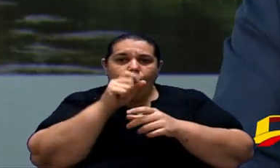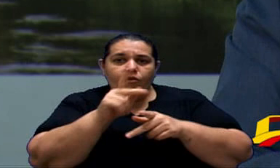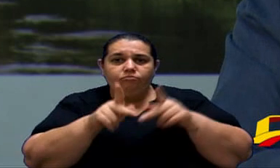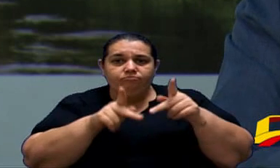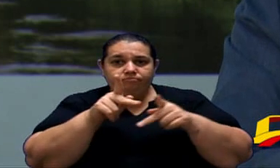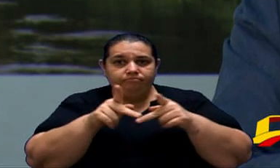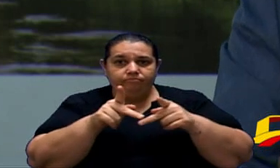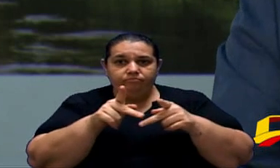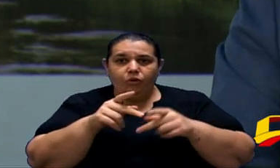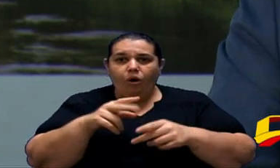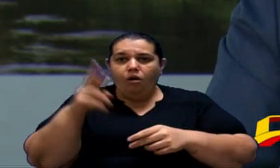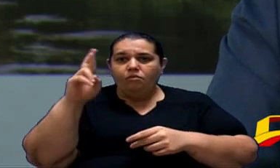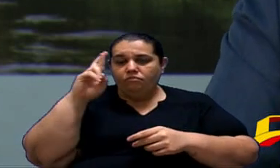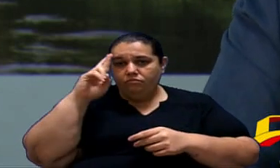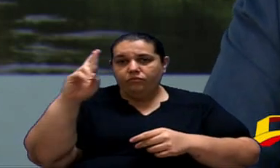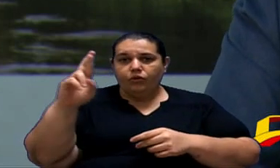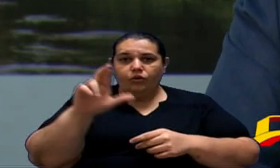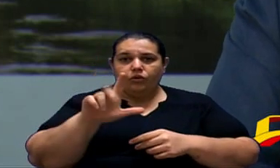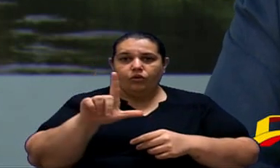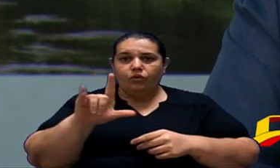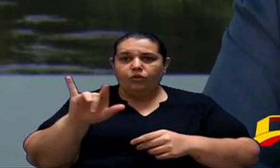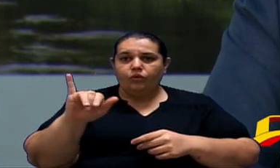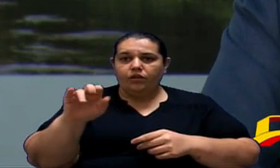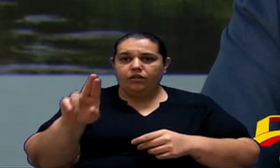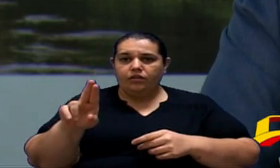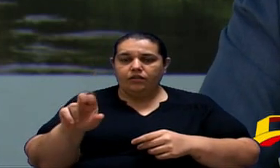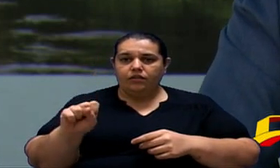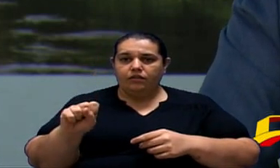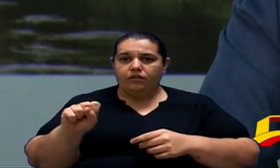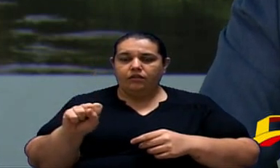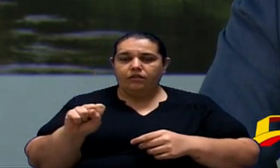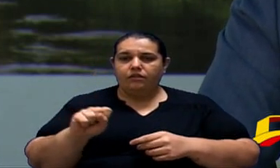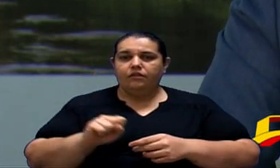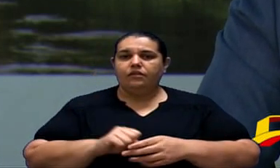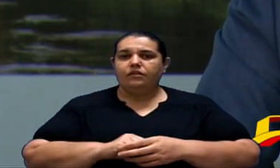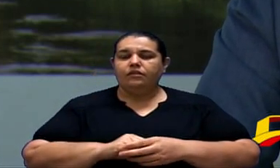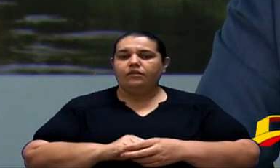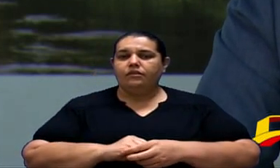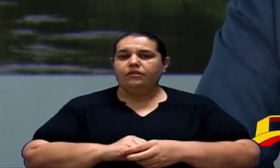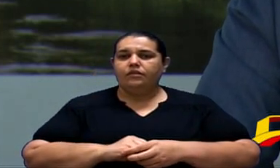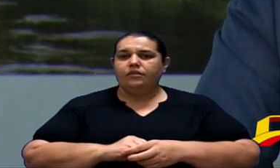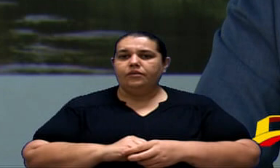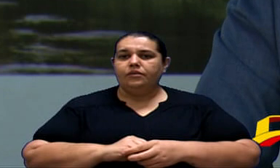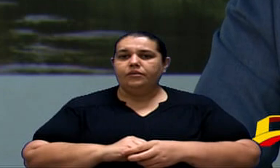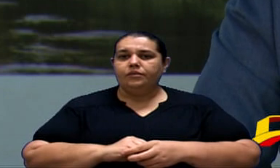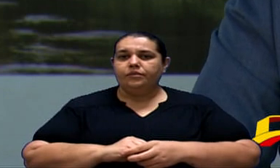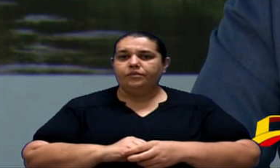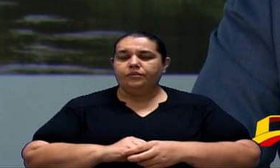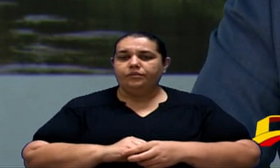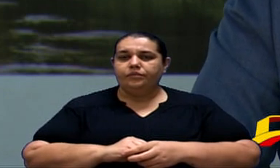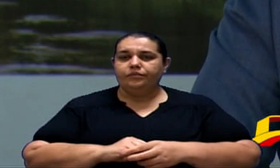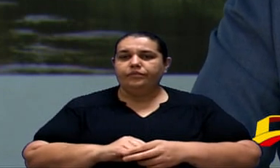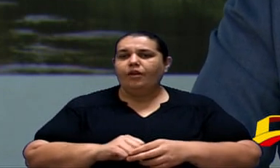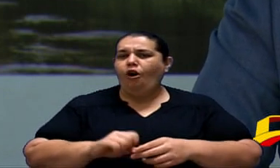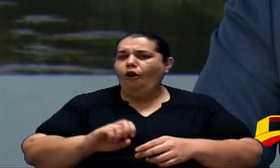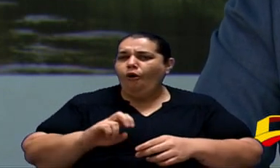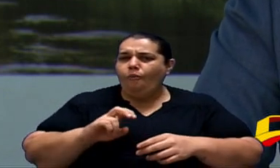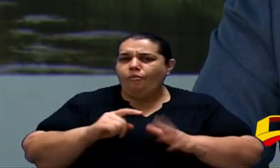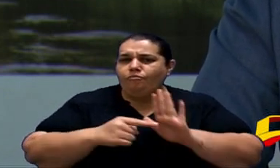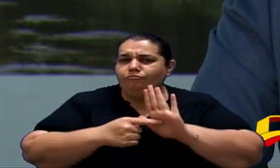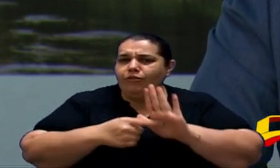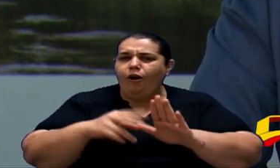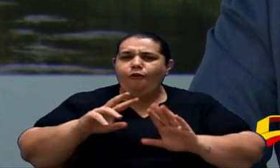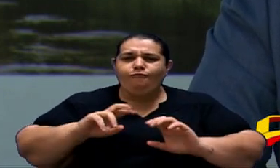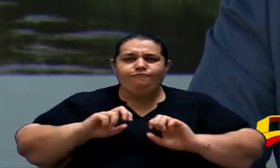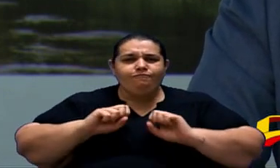Presidente Luiz Eu acho Que vocês Têm Força Demostrar Força Demostrar Coragem